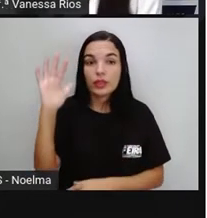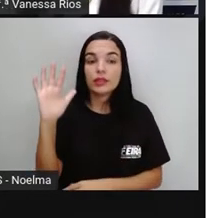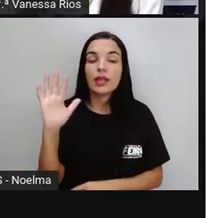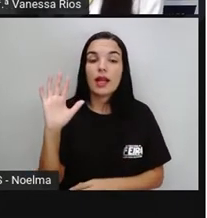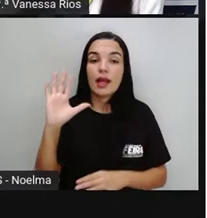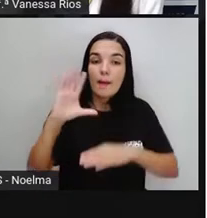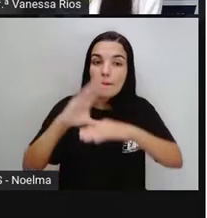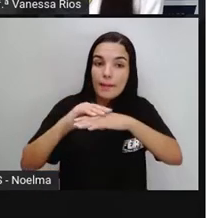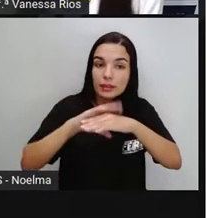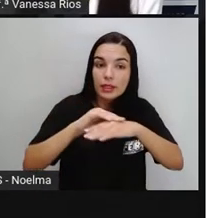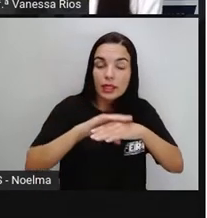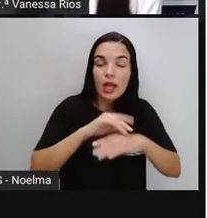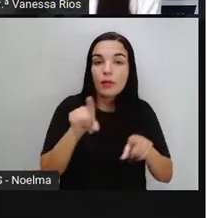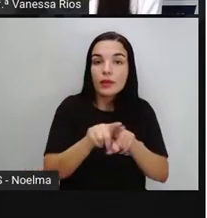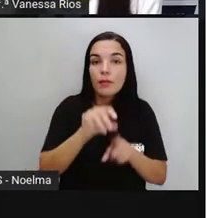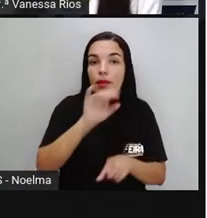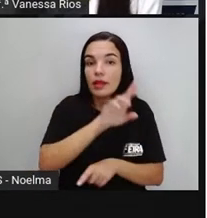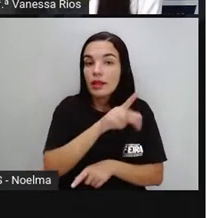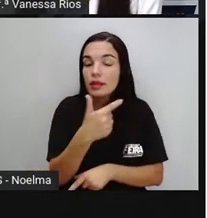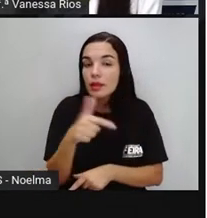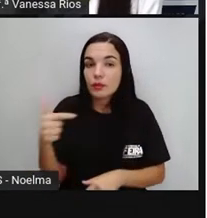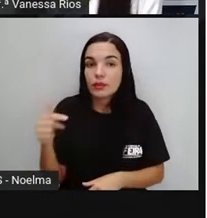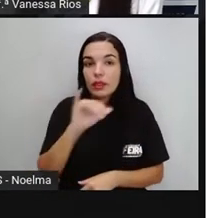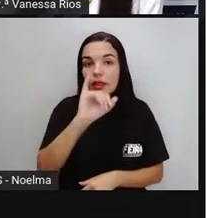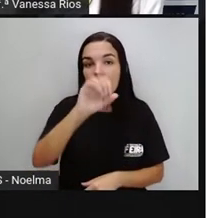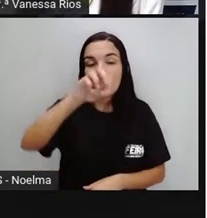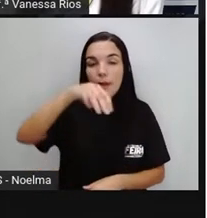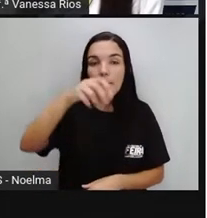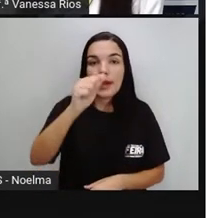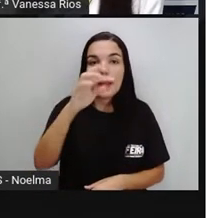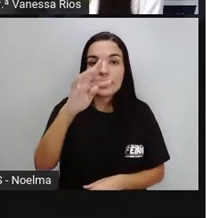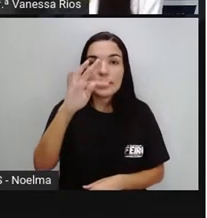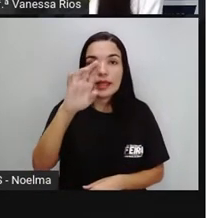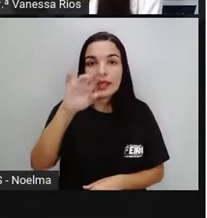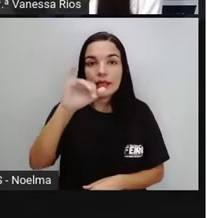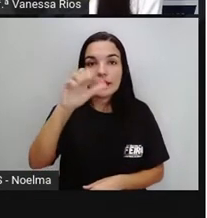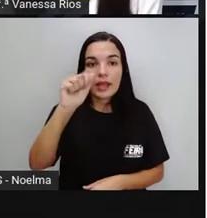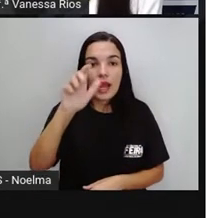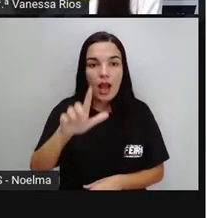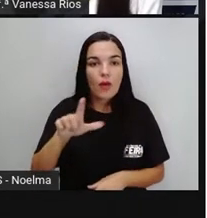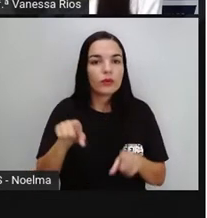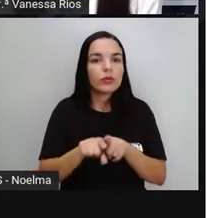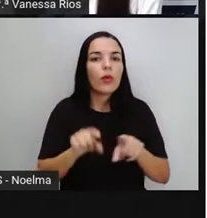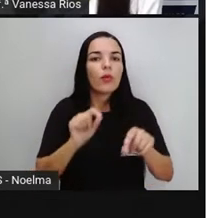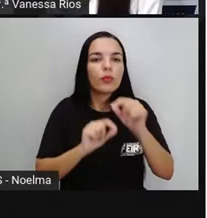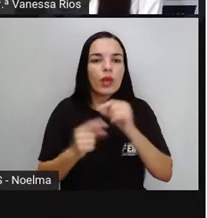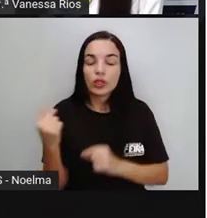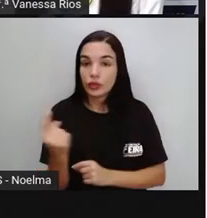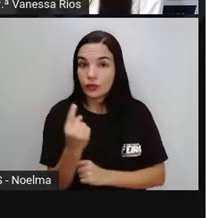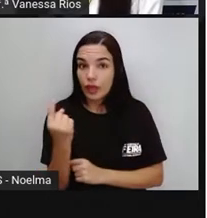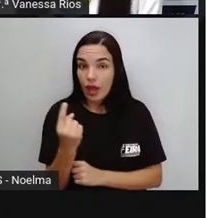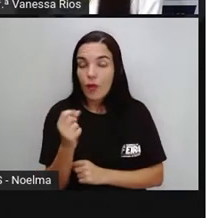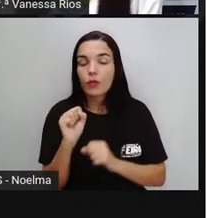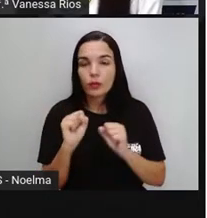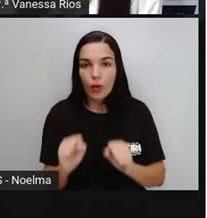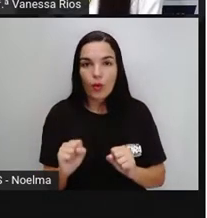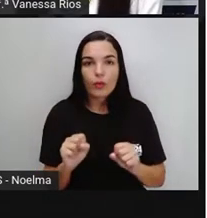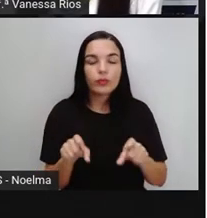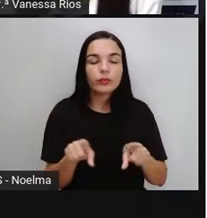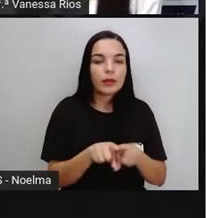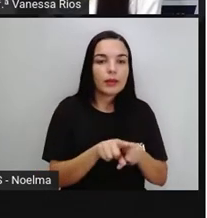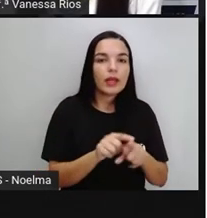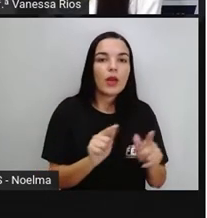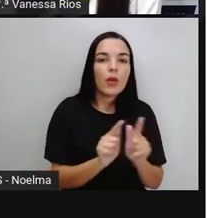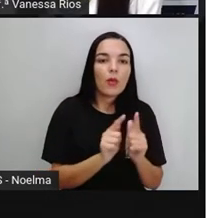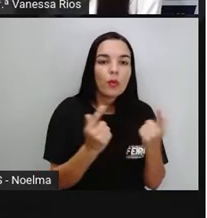imaterial, tomados individualmente ou em conjunto, portadores de referência à identidade, à ação,